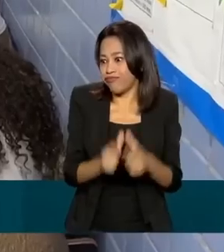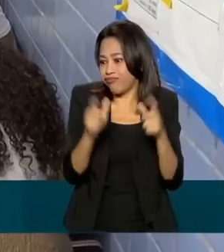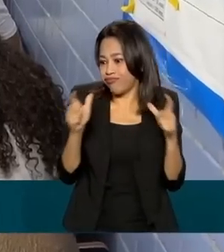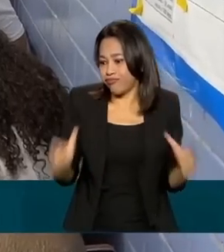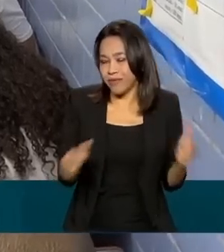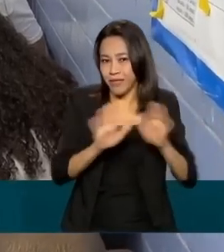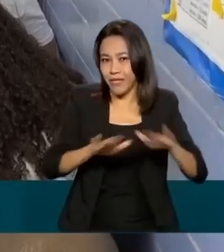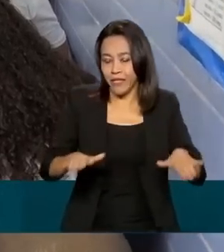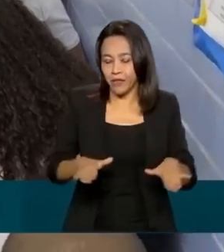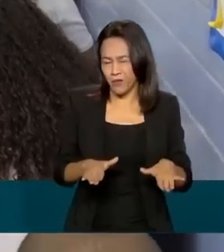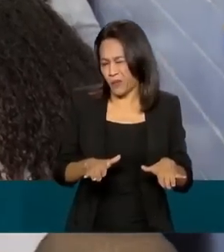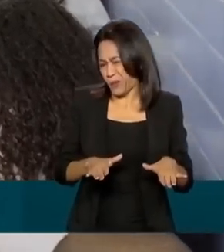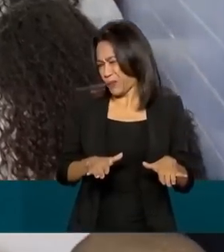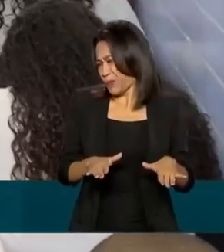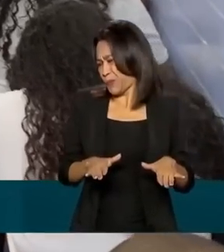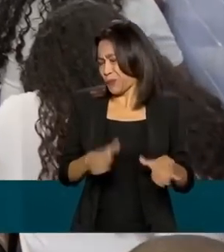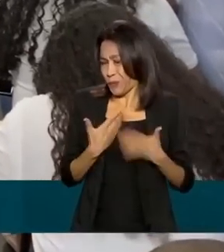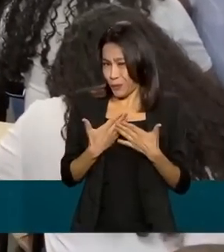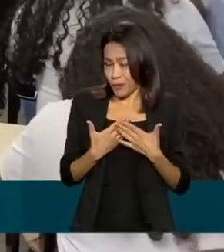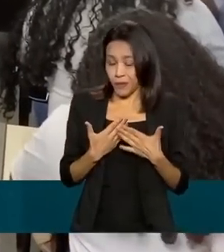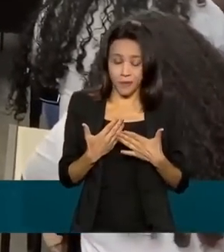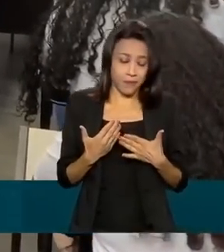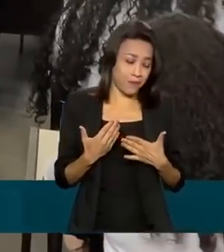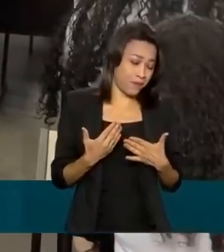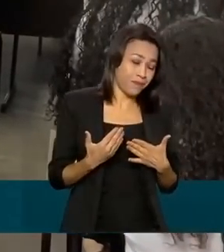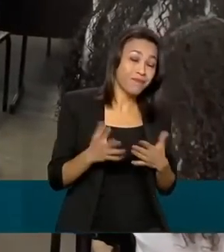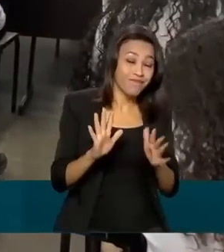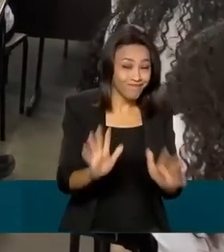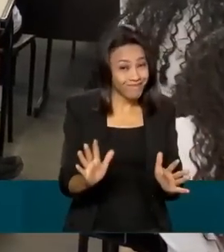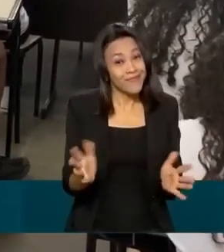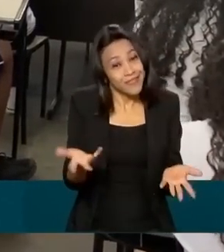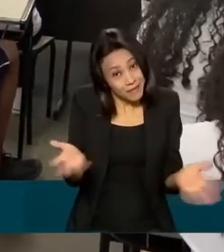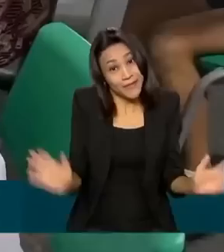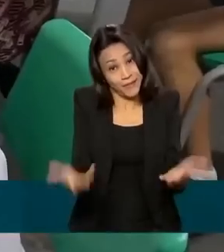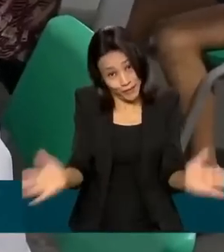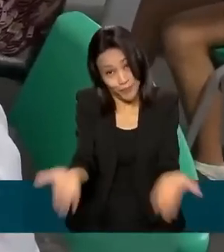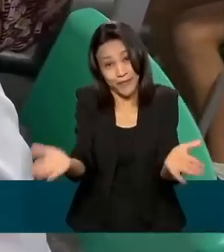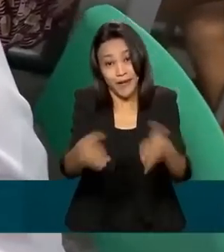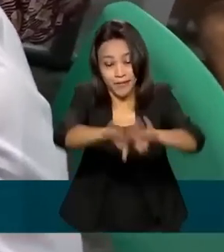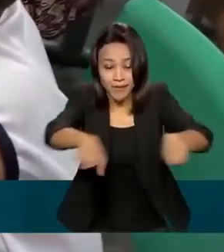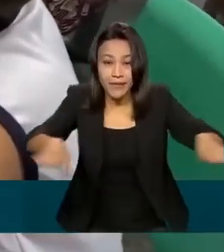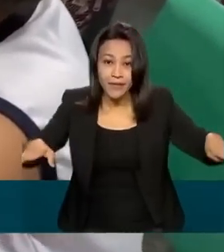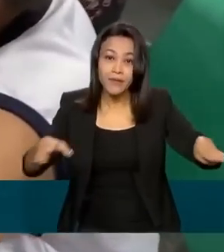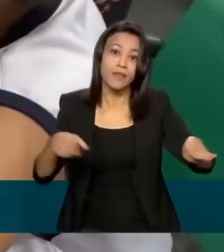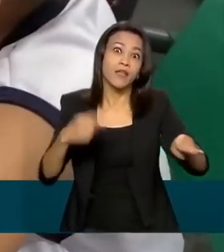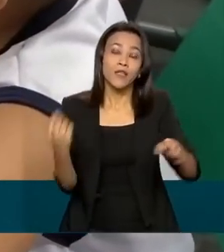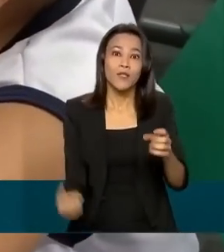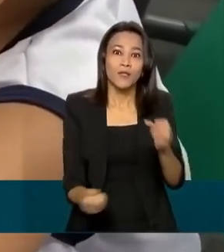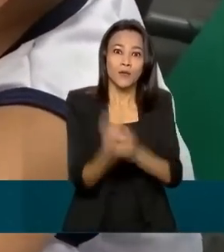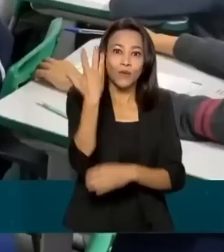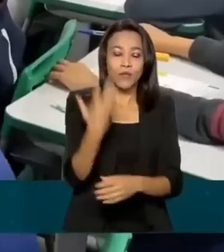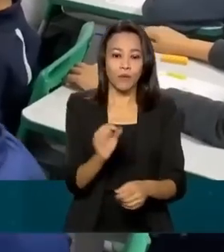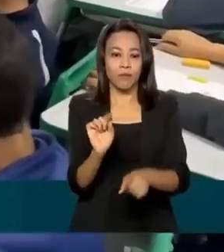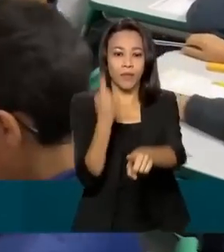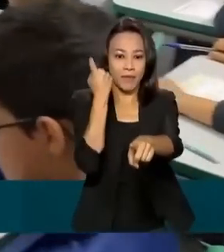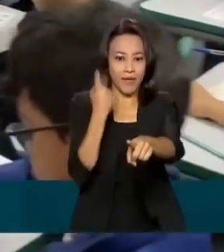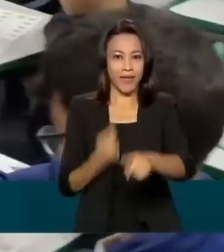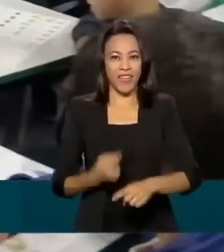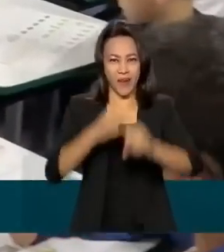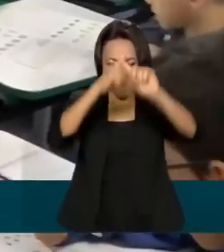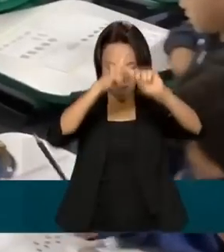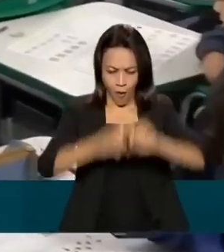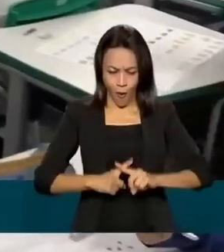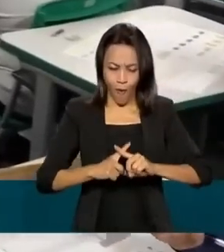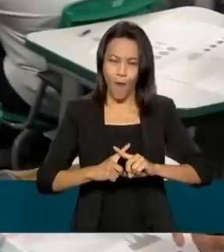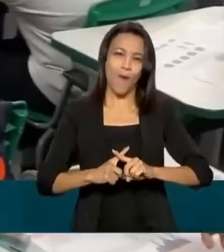ainda viram o rosto na hora de estudar. Para incentivar a garotada, surgiu a primeira Olimpíada Mirim de Matemática das